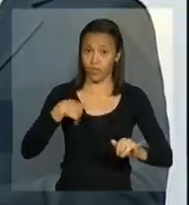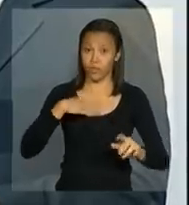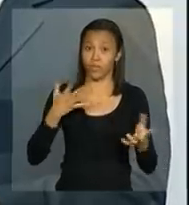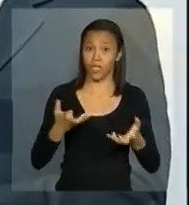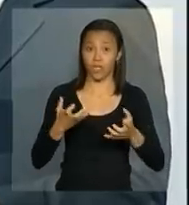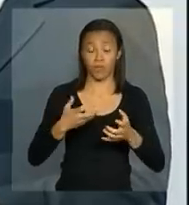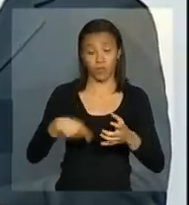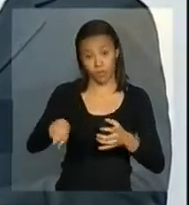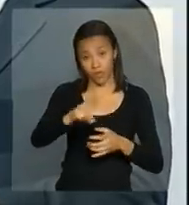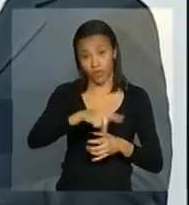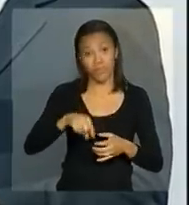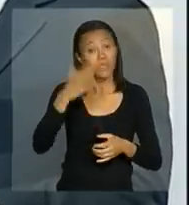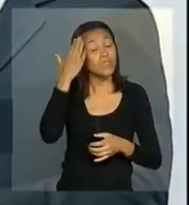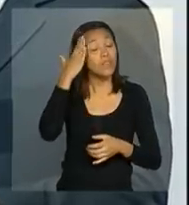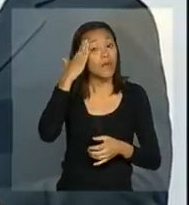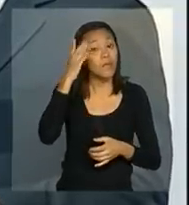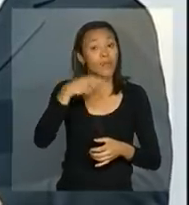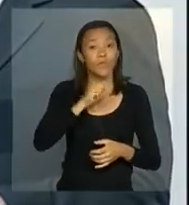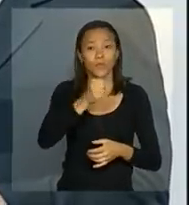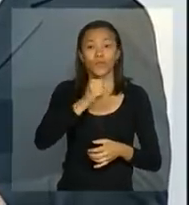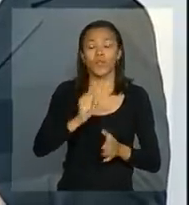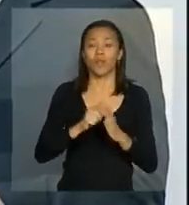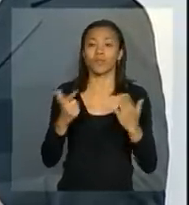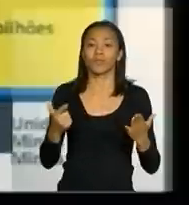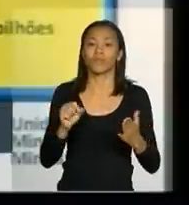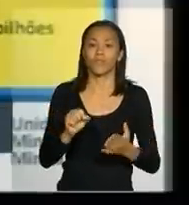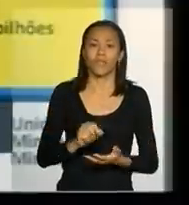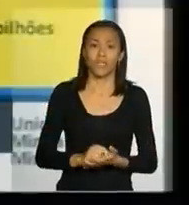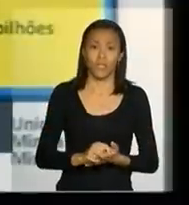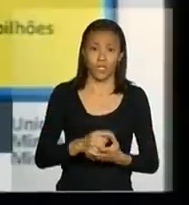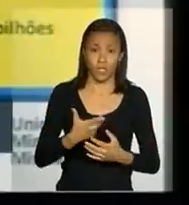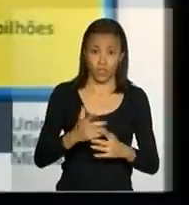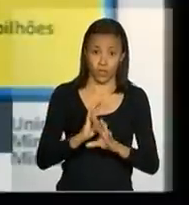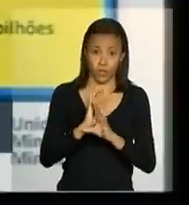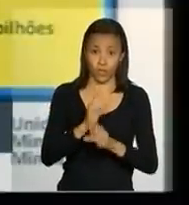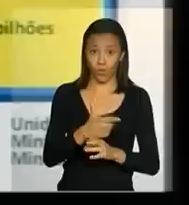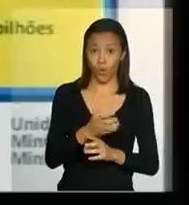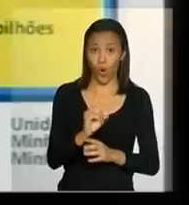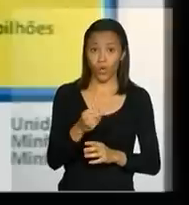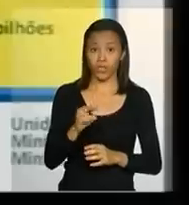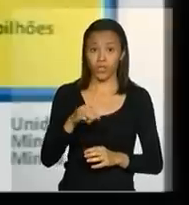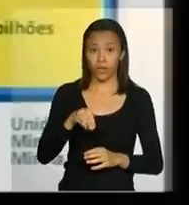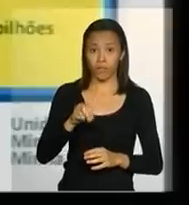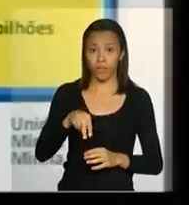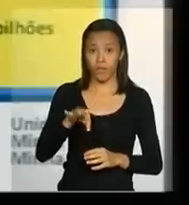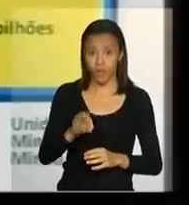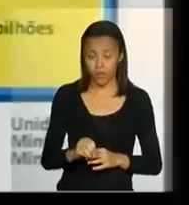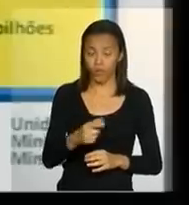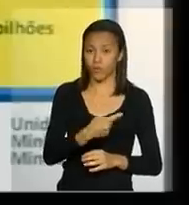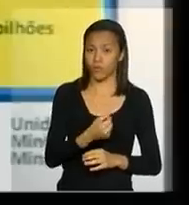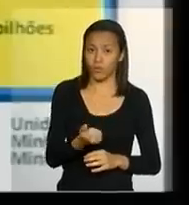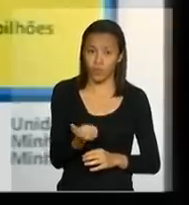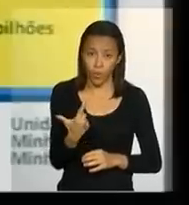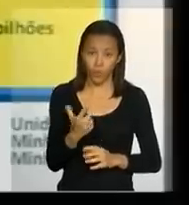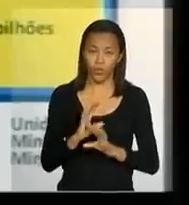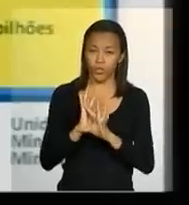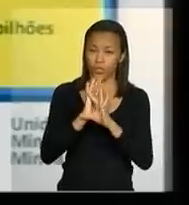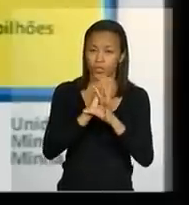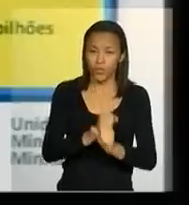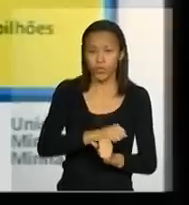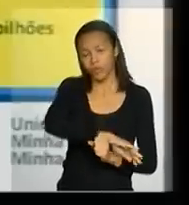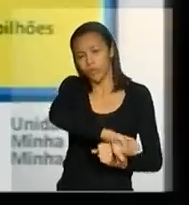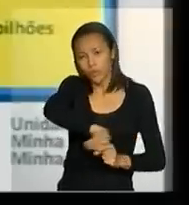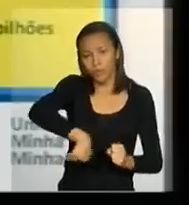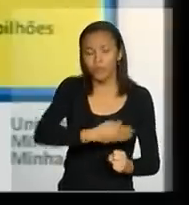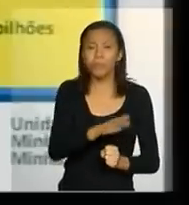passar para vocês da imprensa é que no orçamento de 2012, juntando todas as rubricas que estejam ligadas